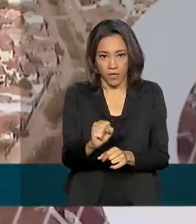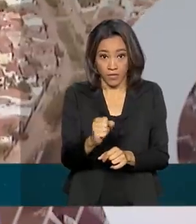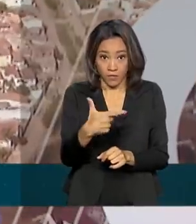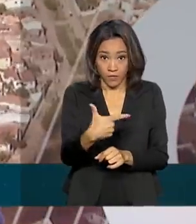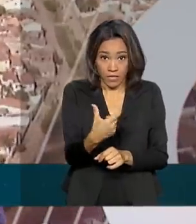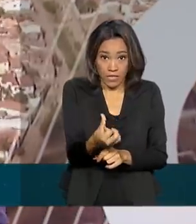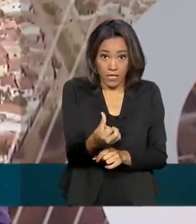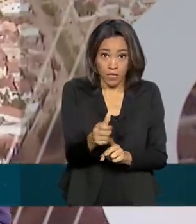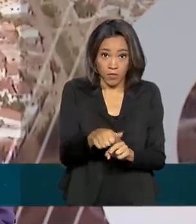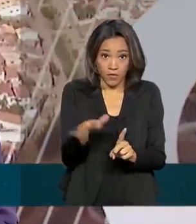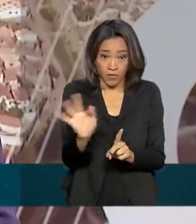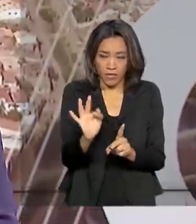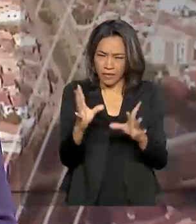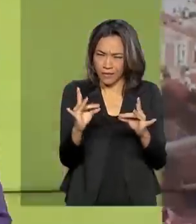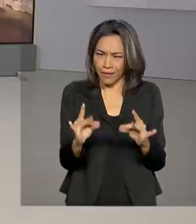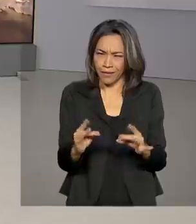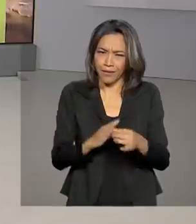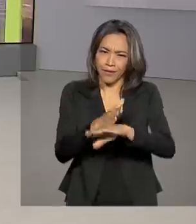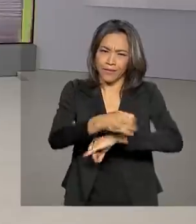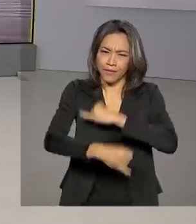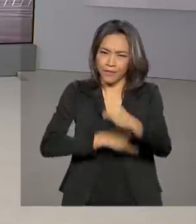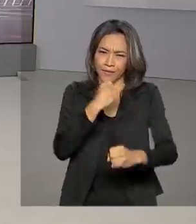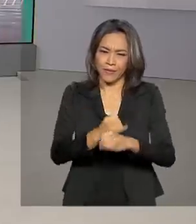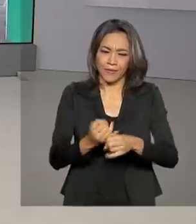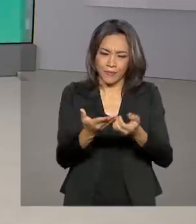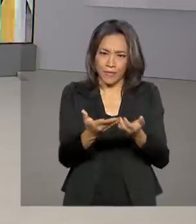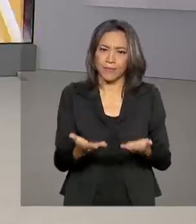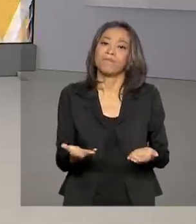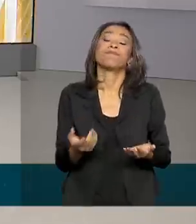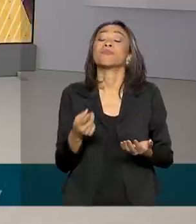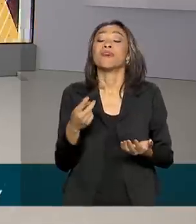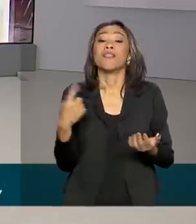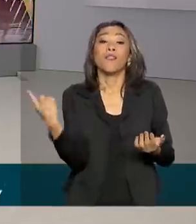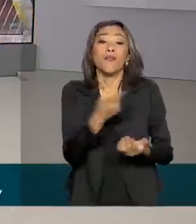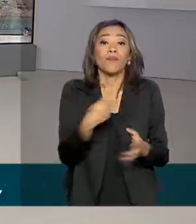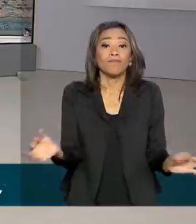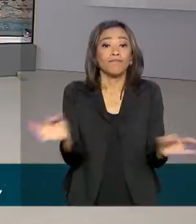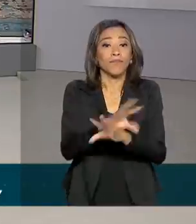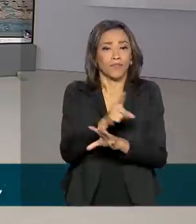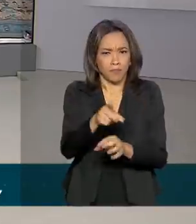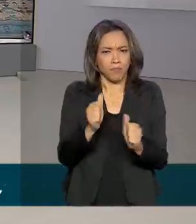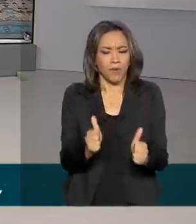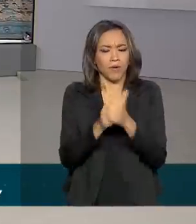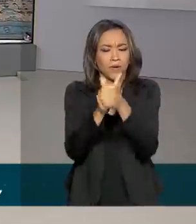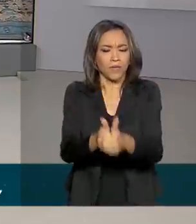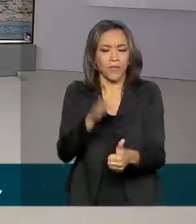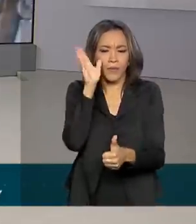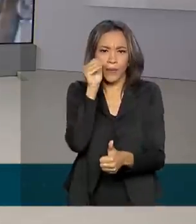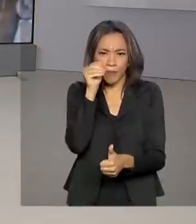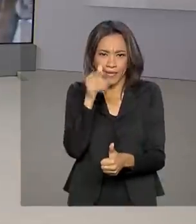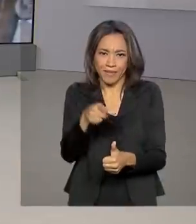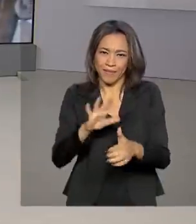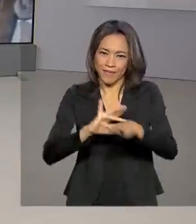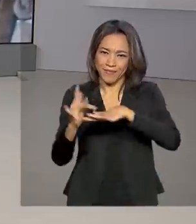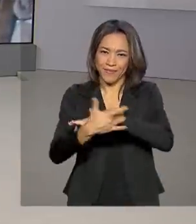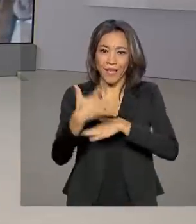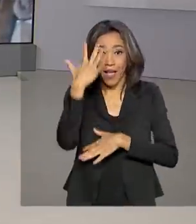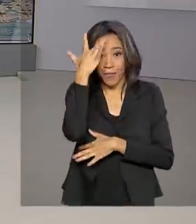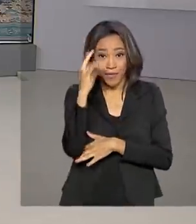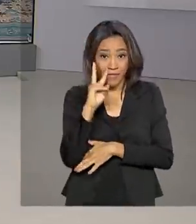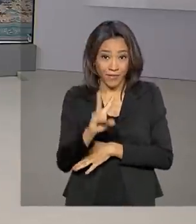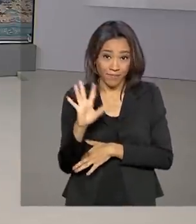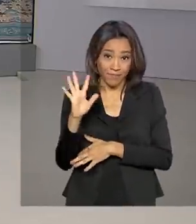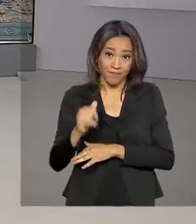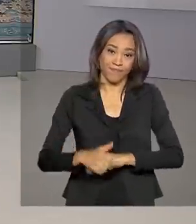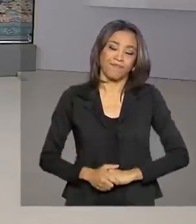todos os detalhes estão no site. Nós ficamos por aqui, você pode nos acompanhar também pelas redes sociais. Nos vemos amanhã, até